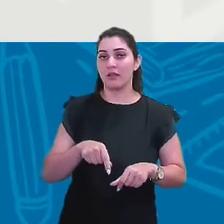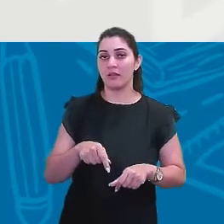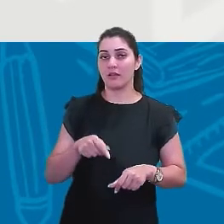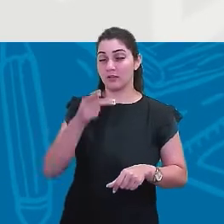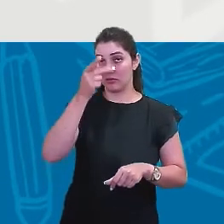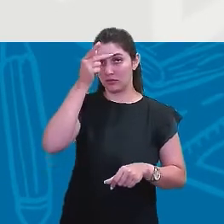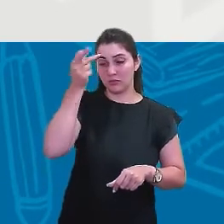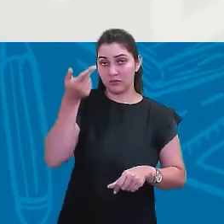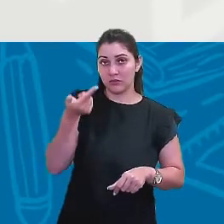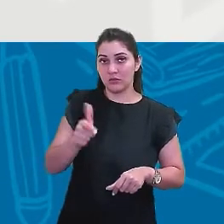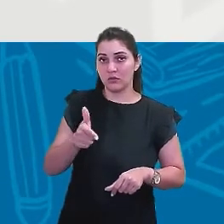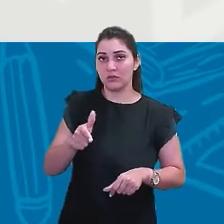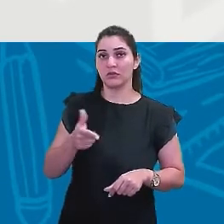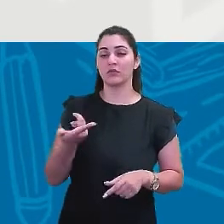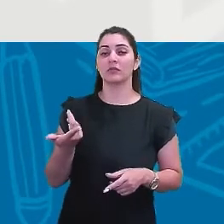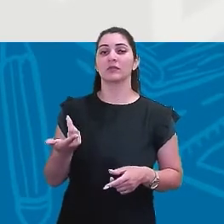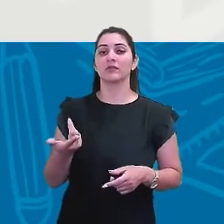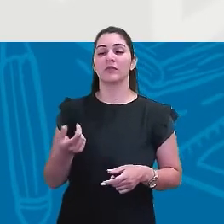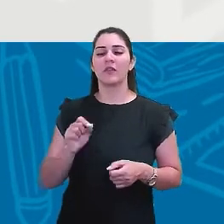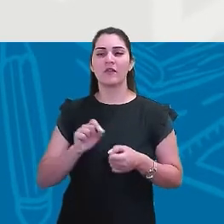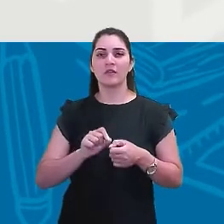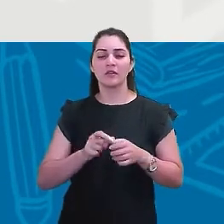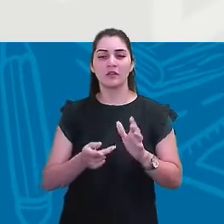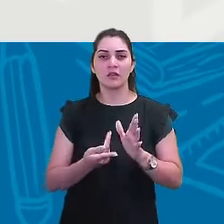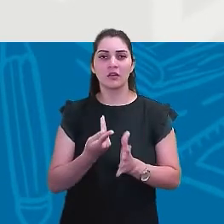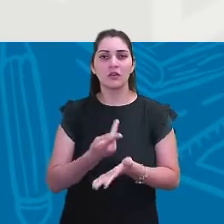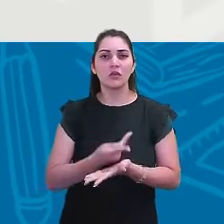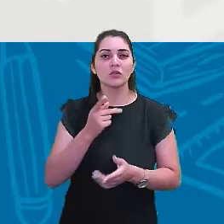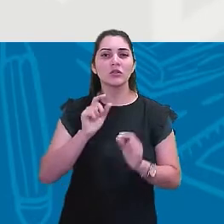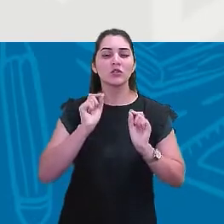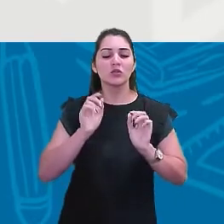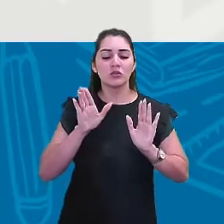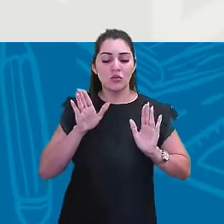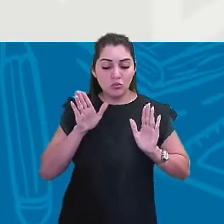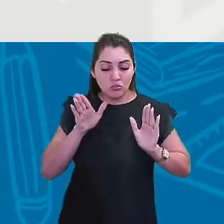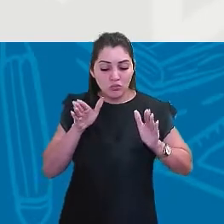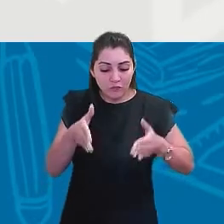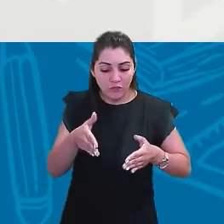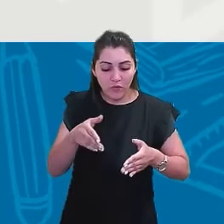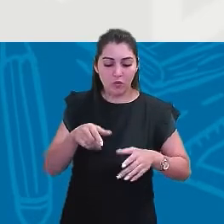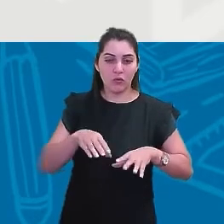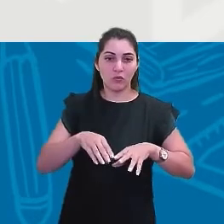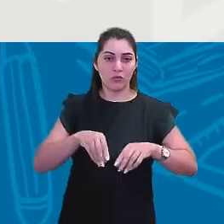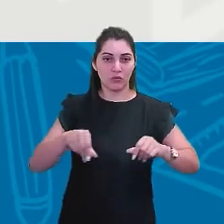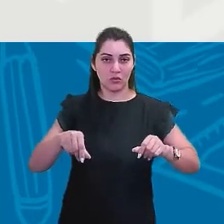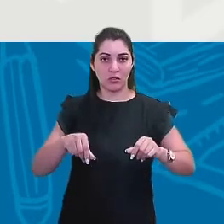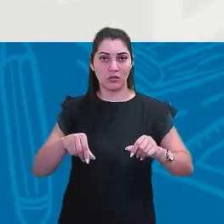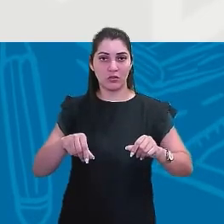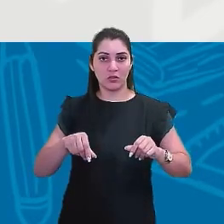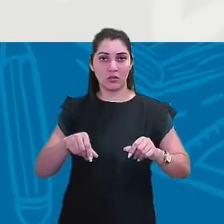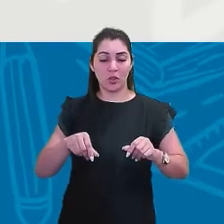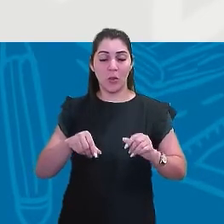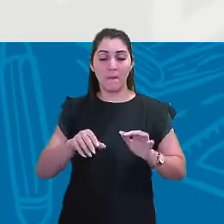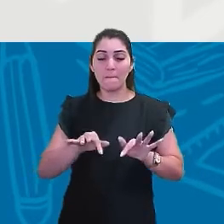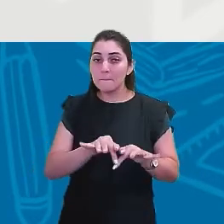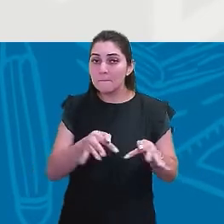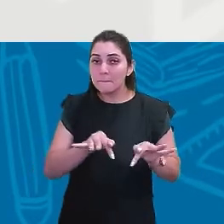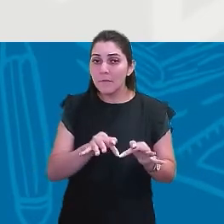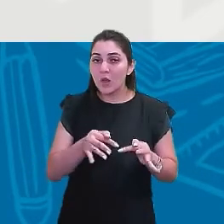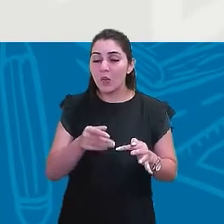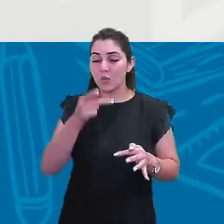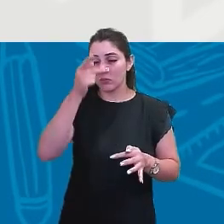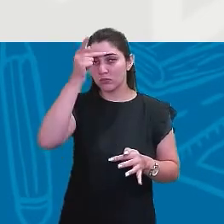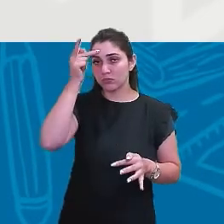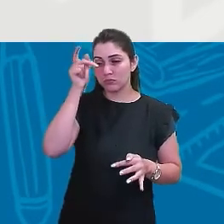e eu fazendo com que acontecesse aí uma grande concentração de terra na mão de poucas pessoas. E esse pequeno